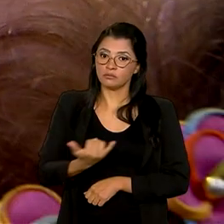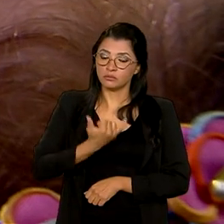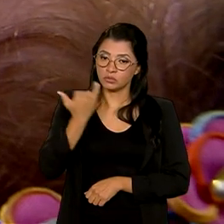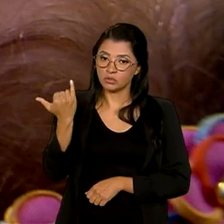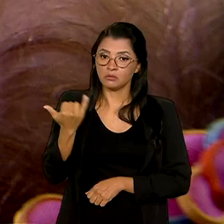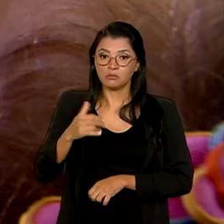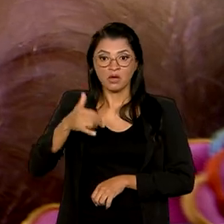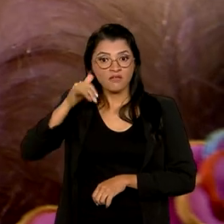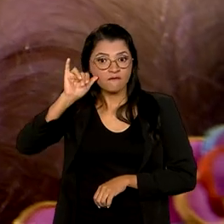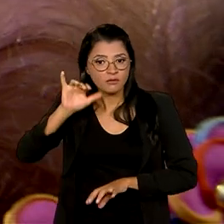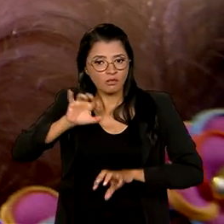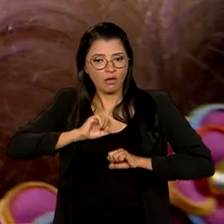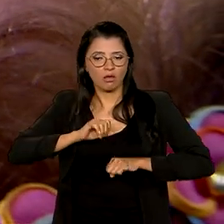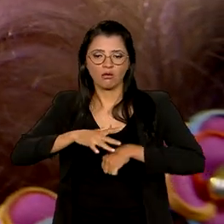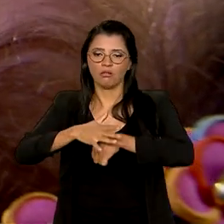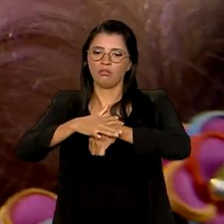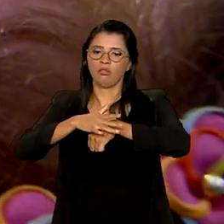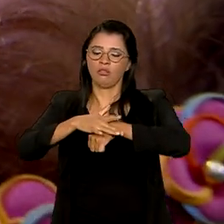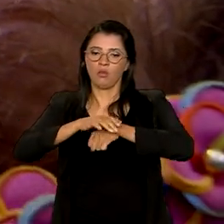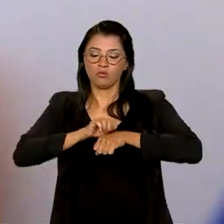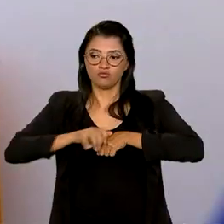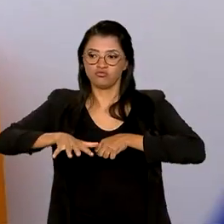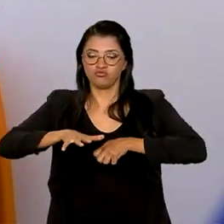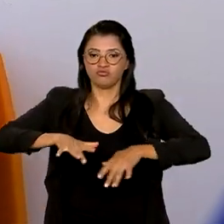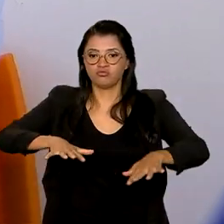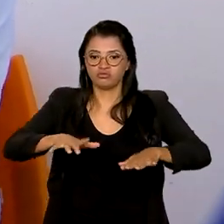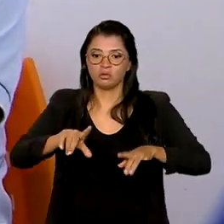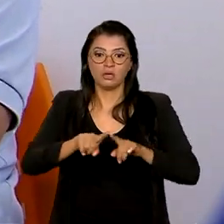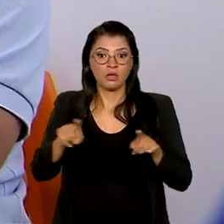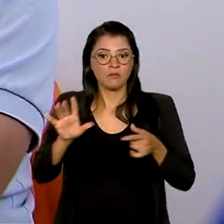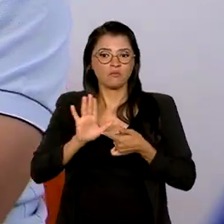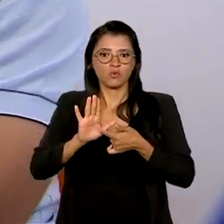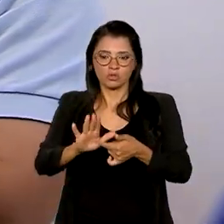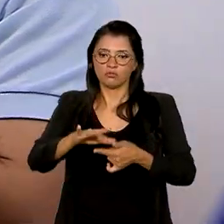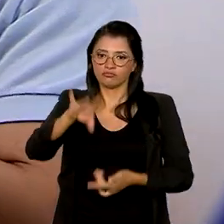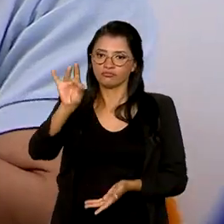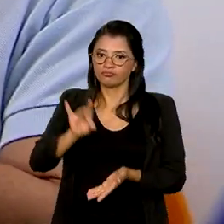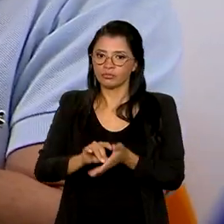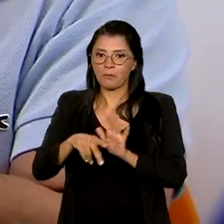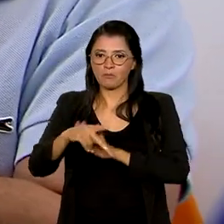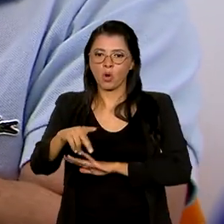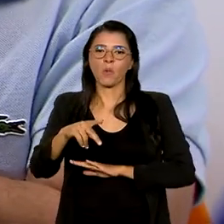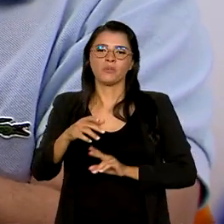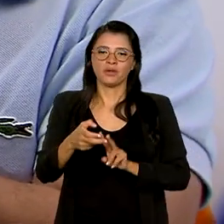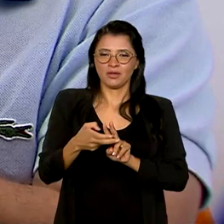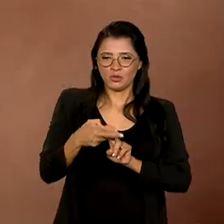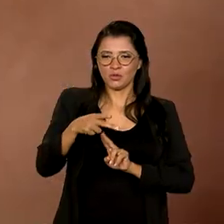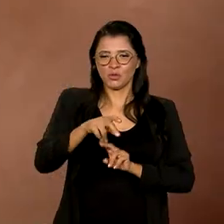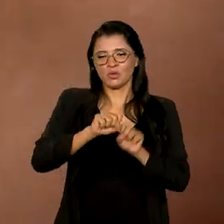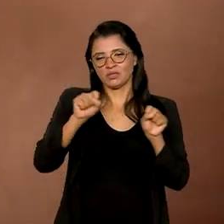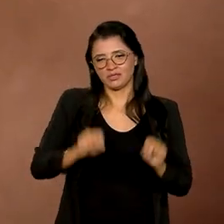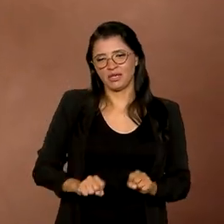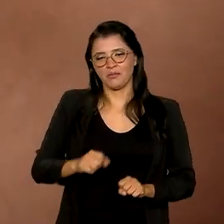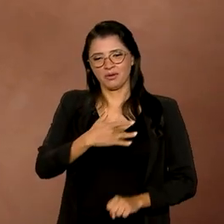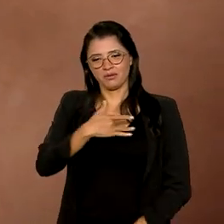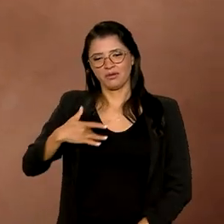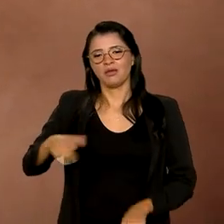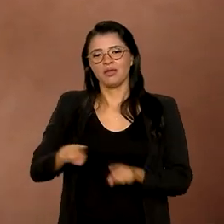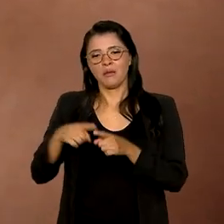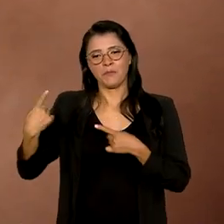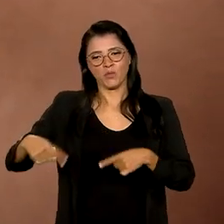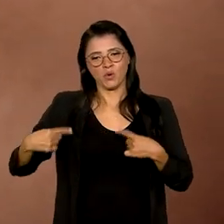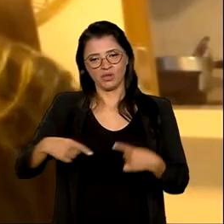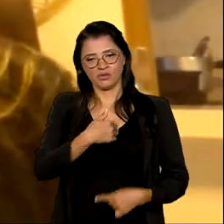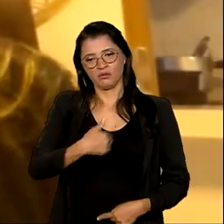para a prevenção de doenças infecciosas, refletindo a eficiência dos sistemas de saúde e das políticas